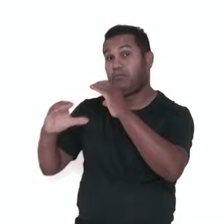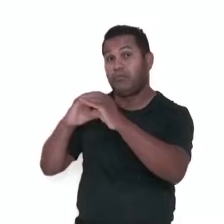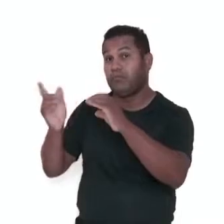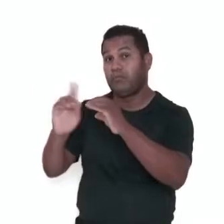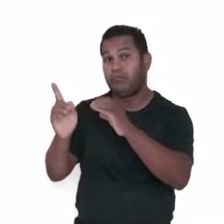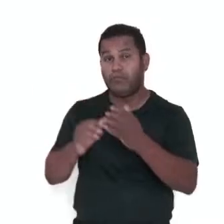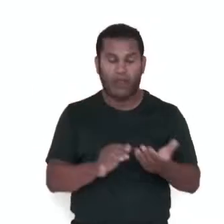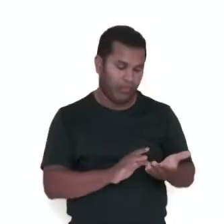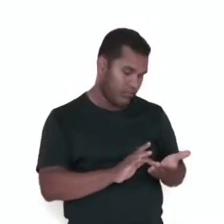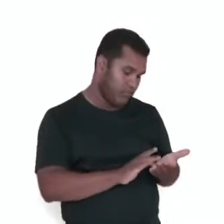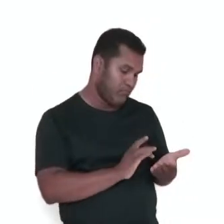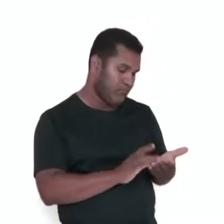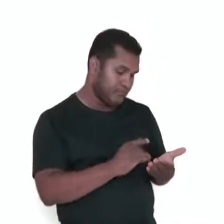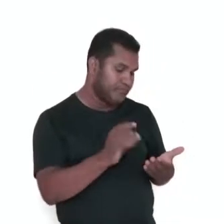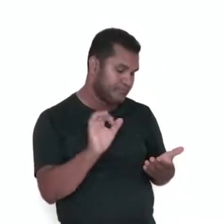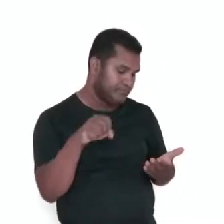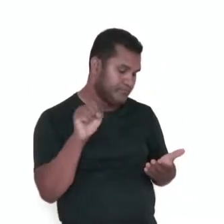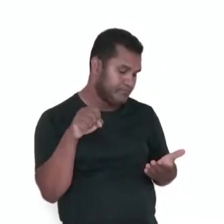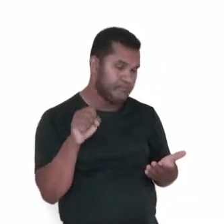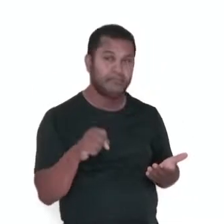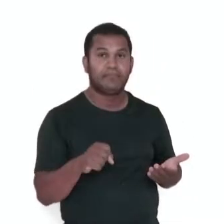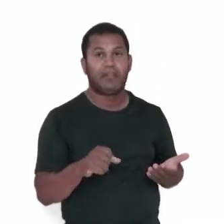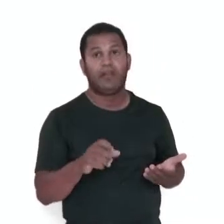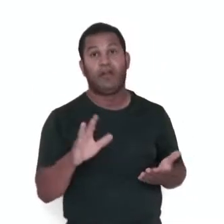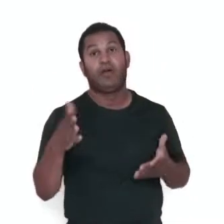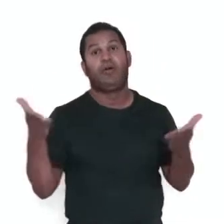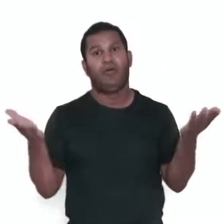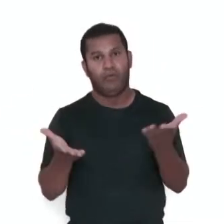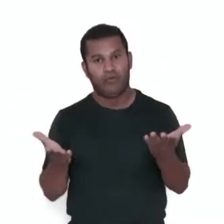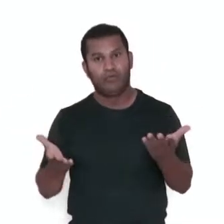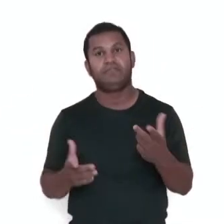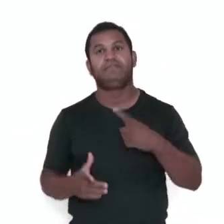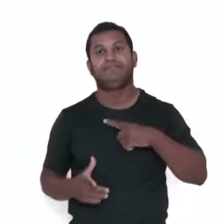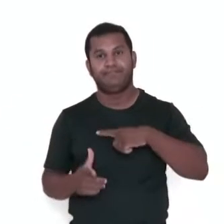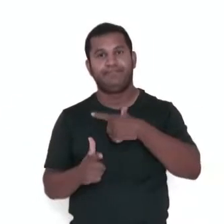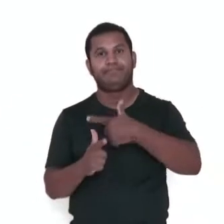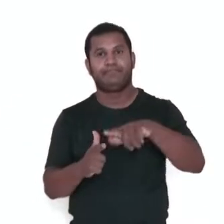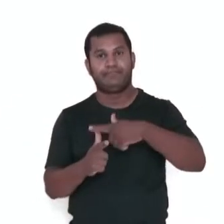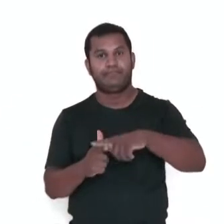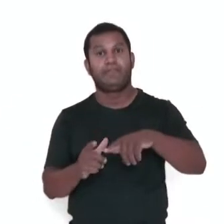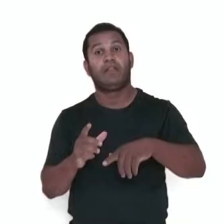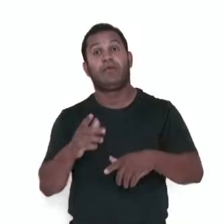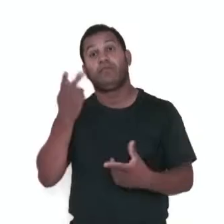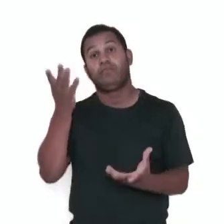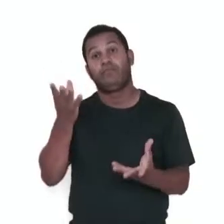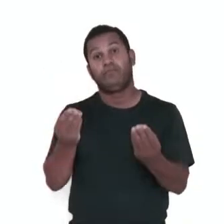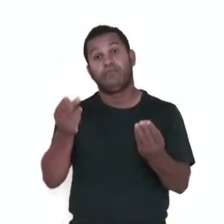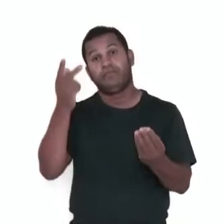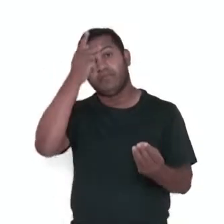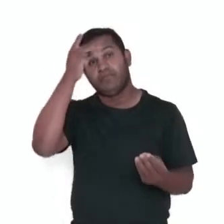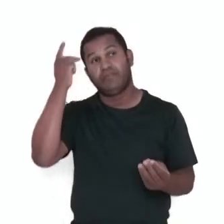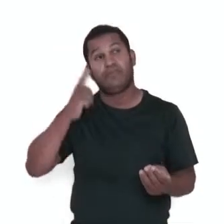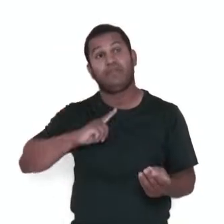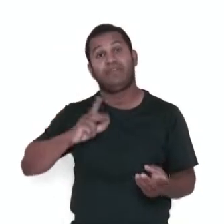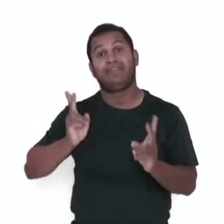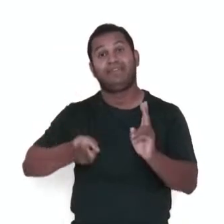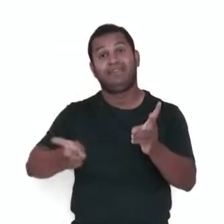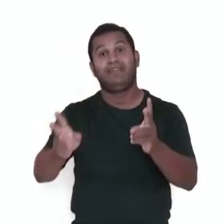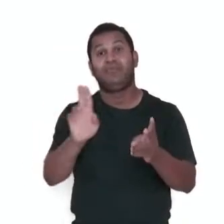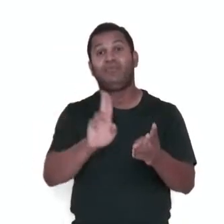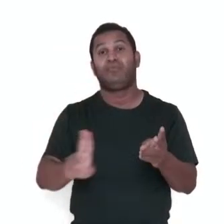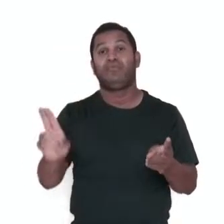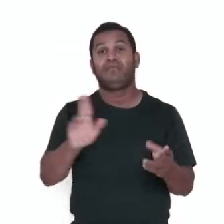nesse assunto. Geração do celular. O uso do celular, considerado atualmente o maior entretenimento dos